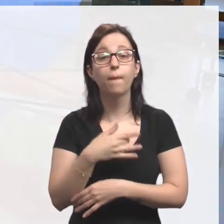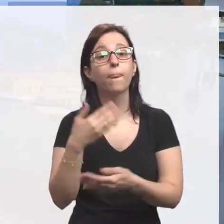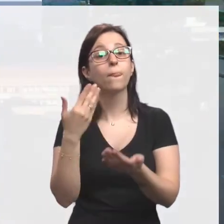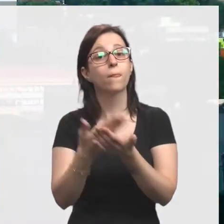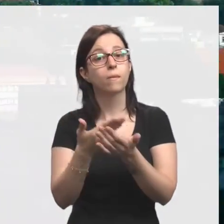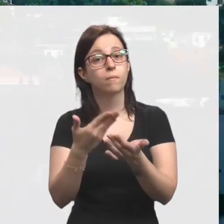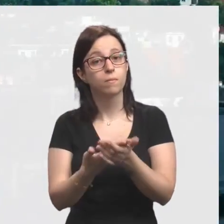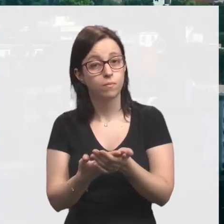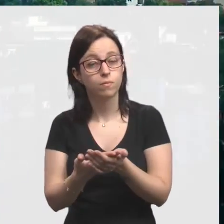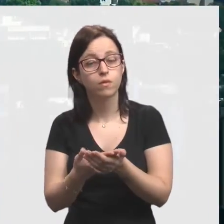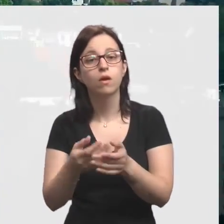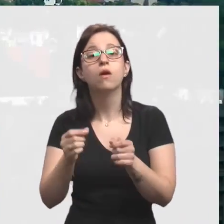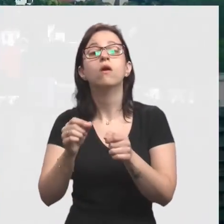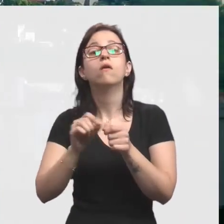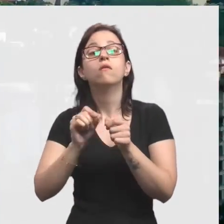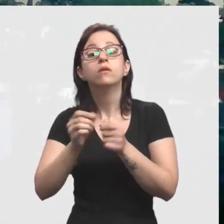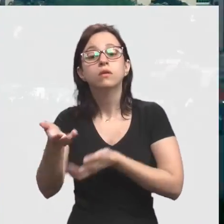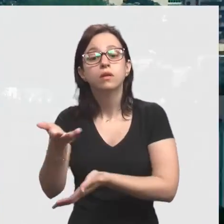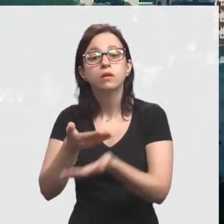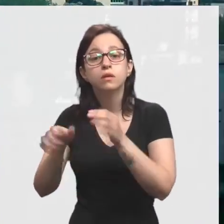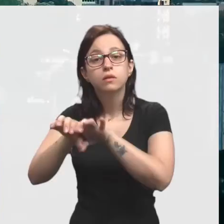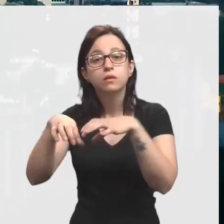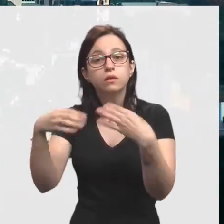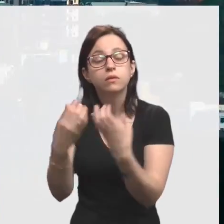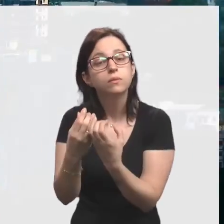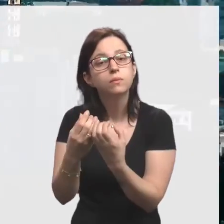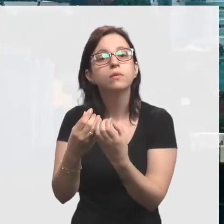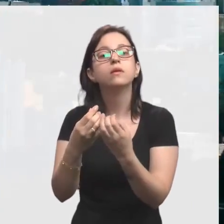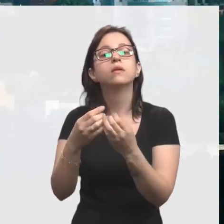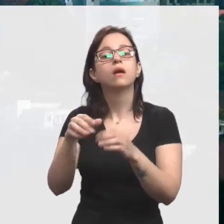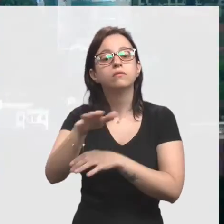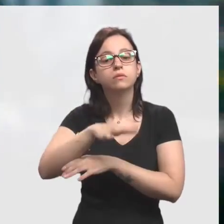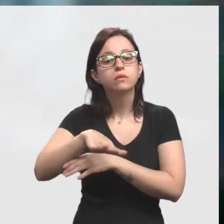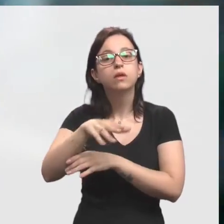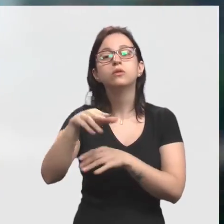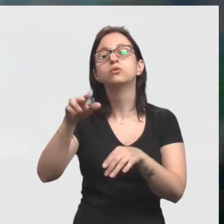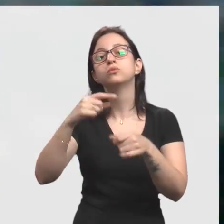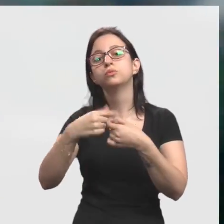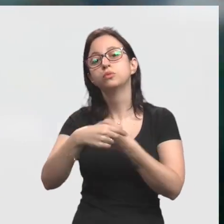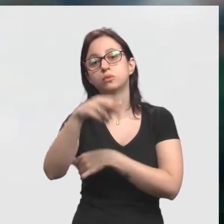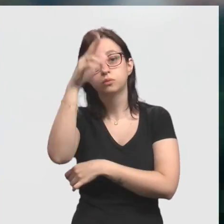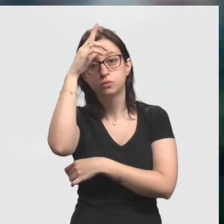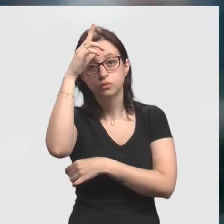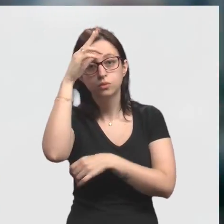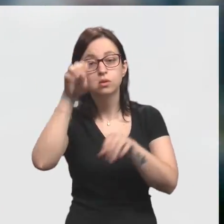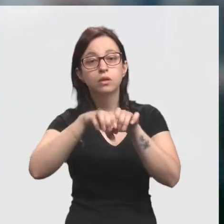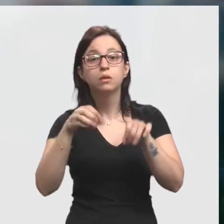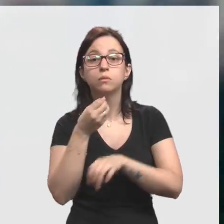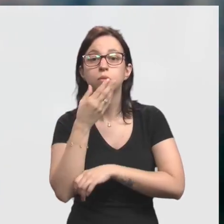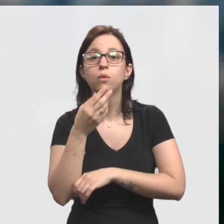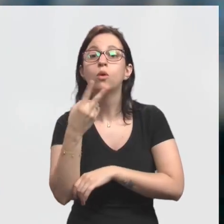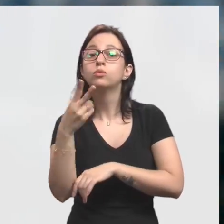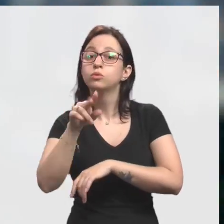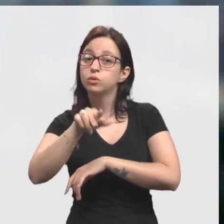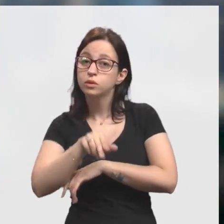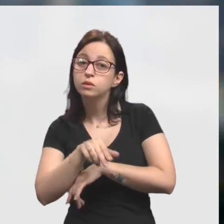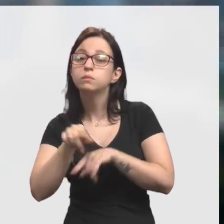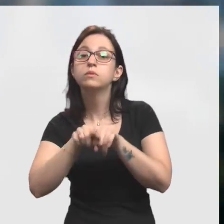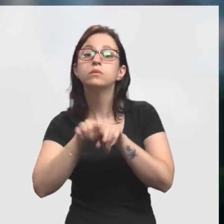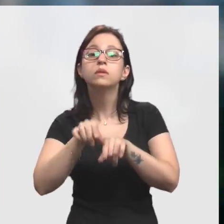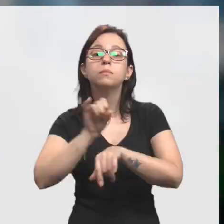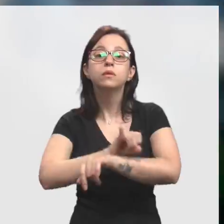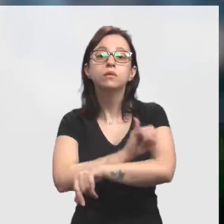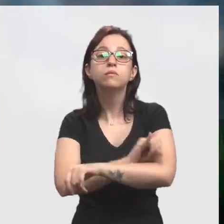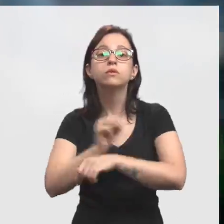Os estudantes vão realizar atendimento à comunidade na rede de saúde dos municípios de Novo Hamburgo, Campo Bom, Dois Irmãos,